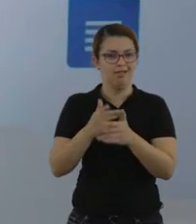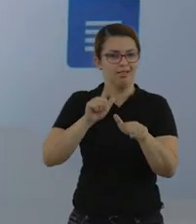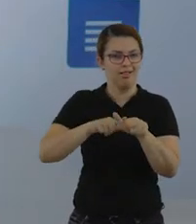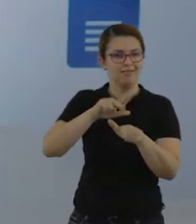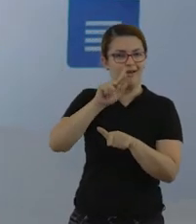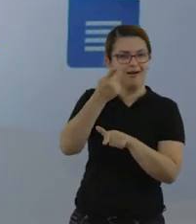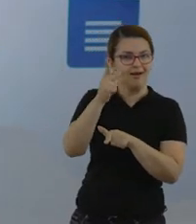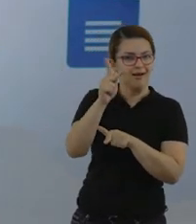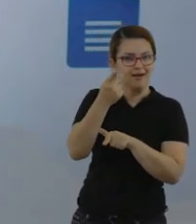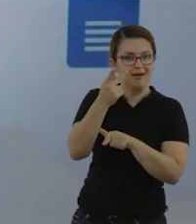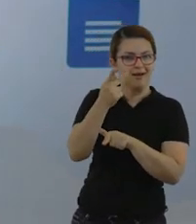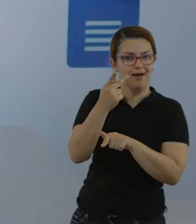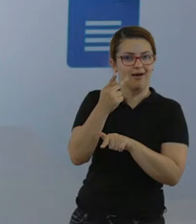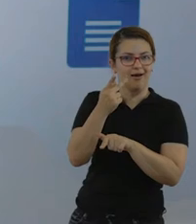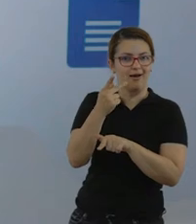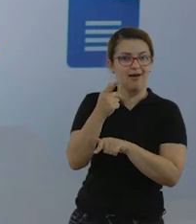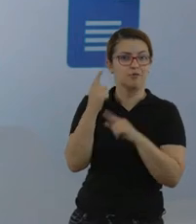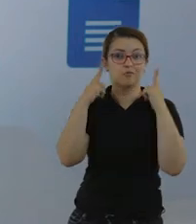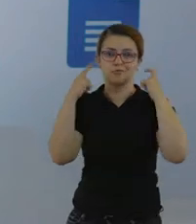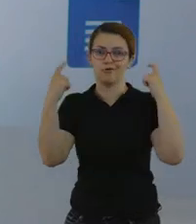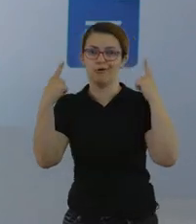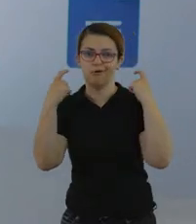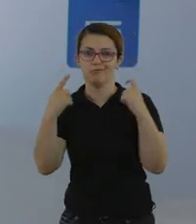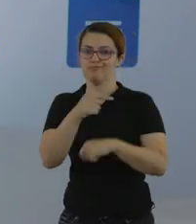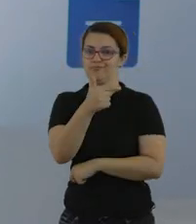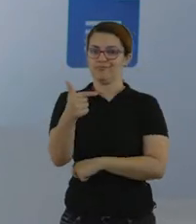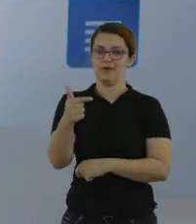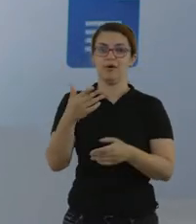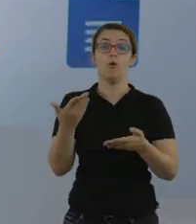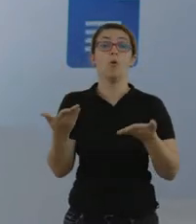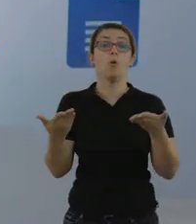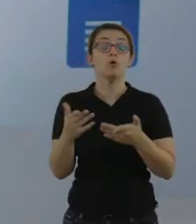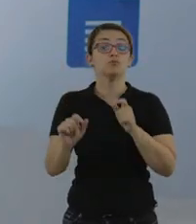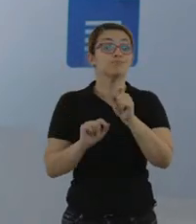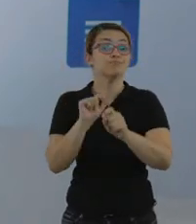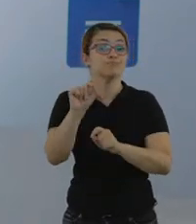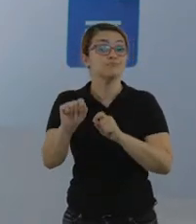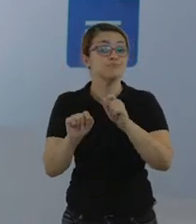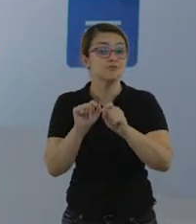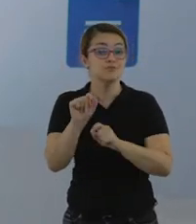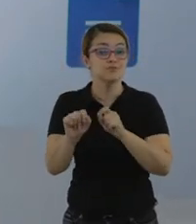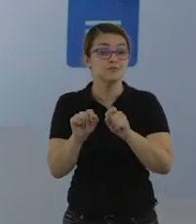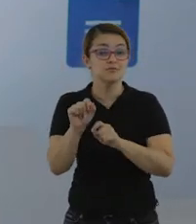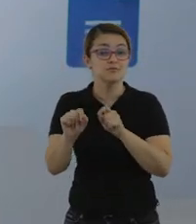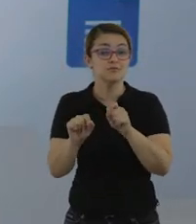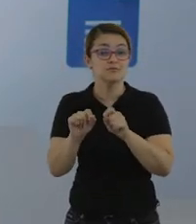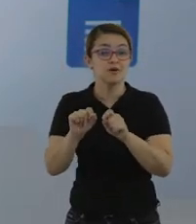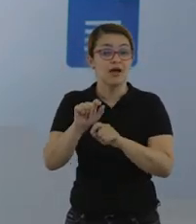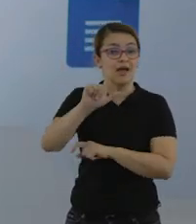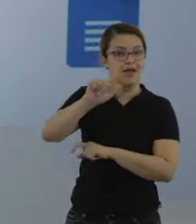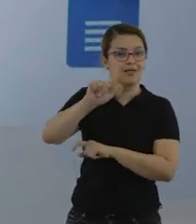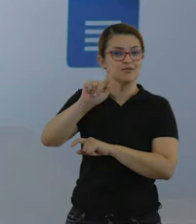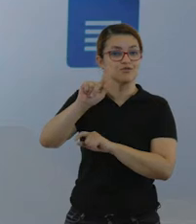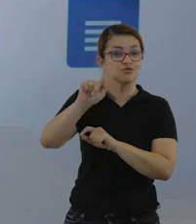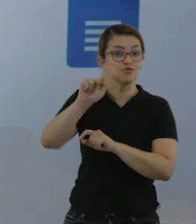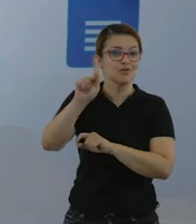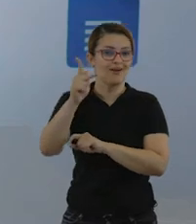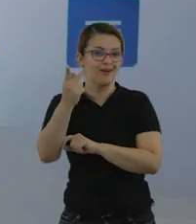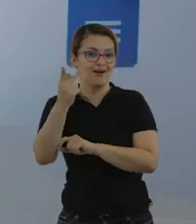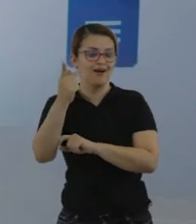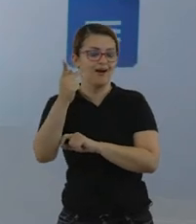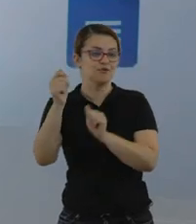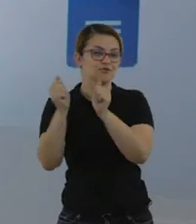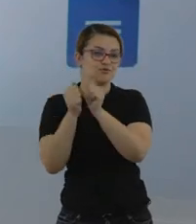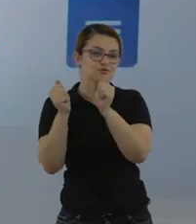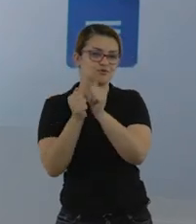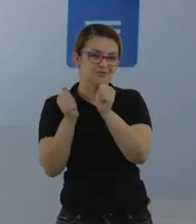letra H sozinha não tem som. Então, a nossa proposta de hoje é trazer justamente o L junto com o H